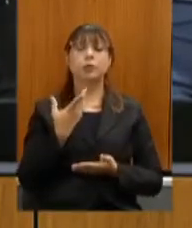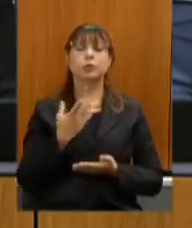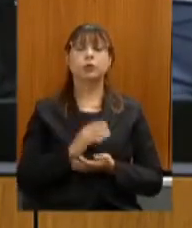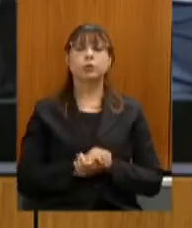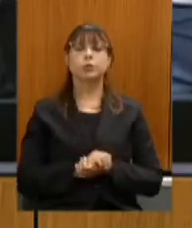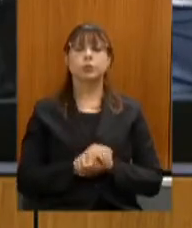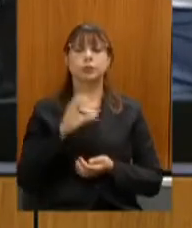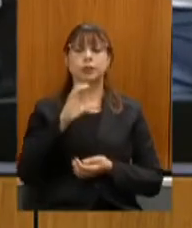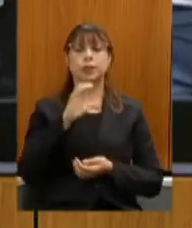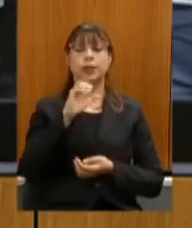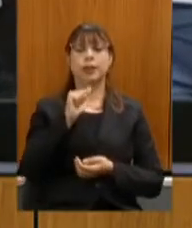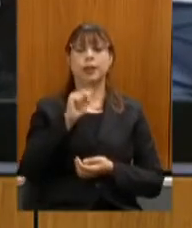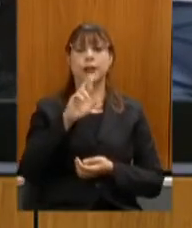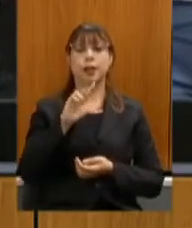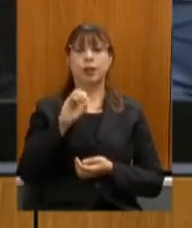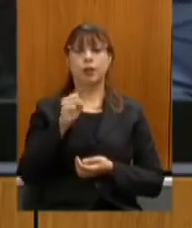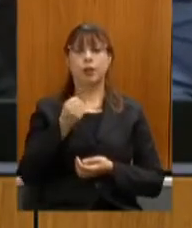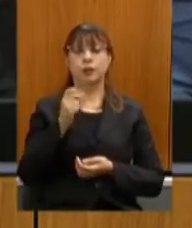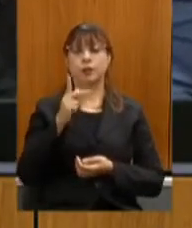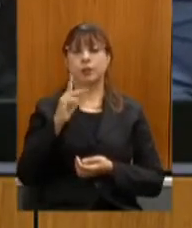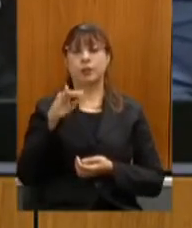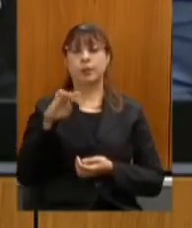carlos pimenta